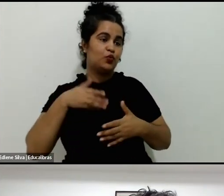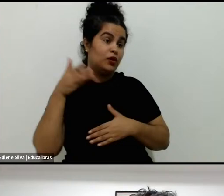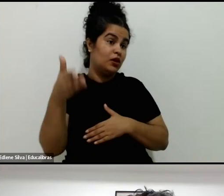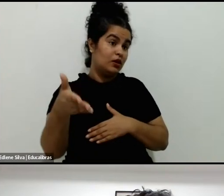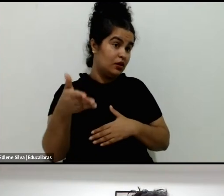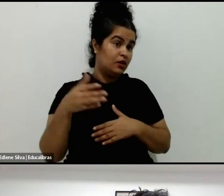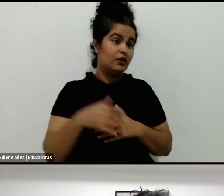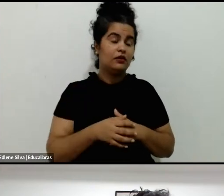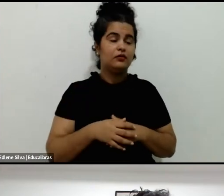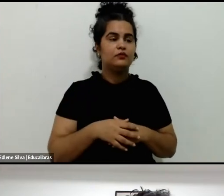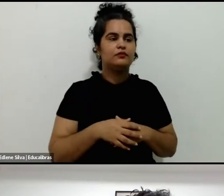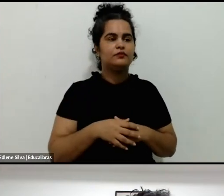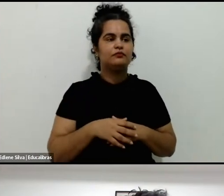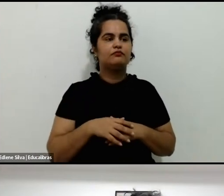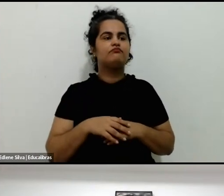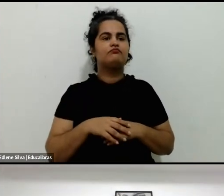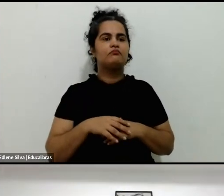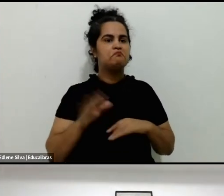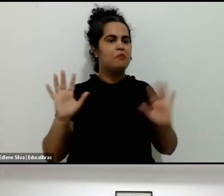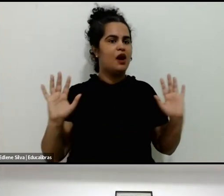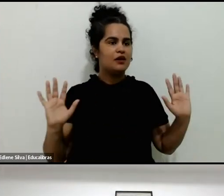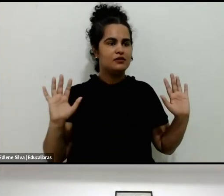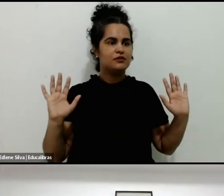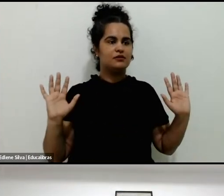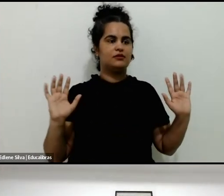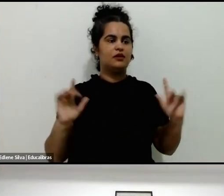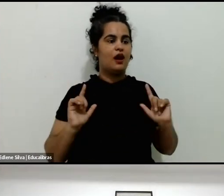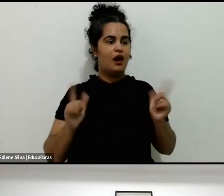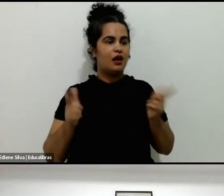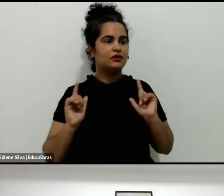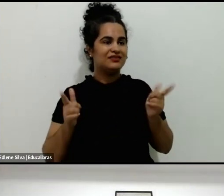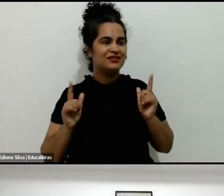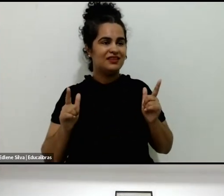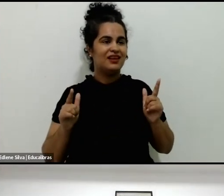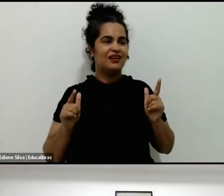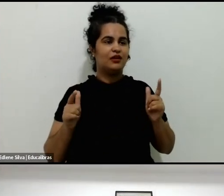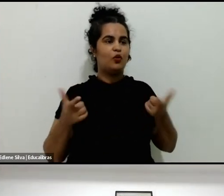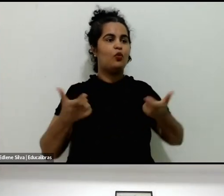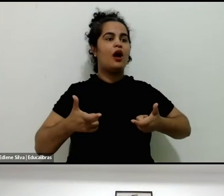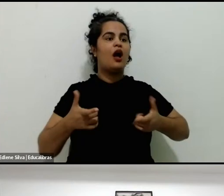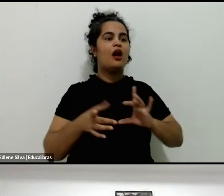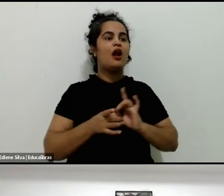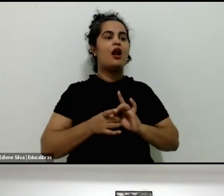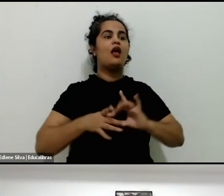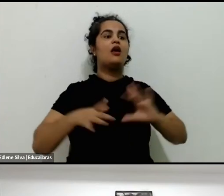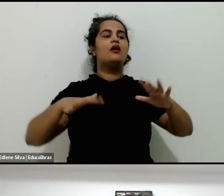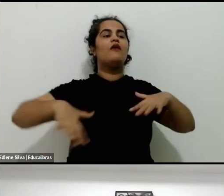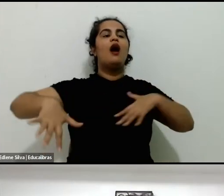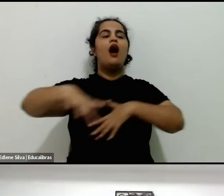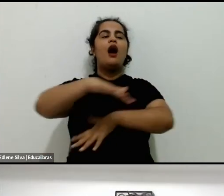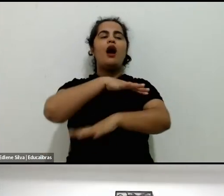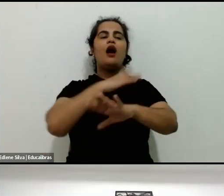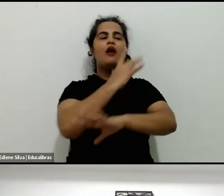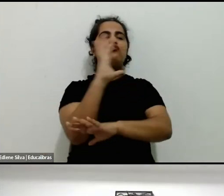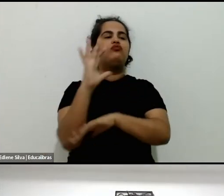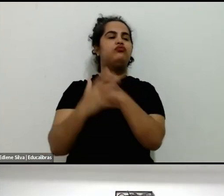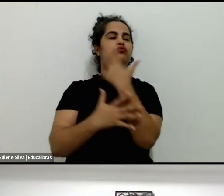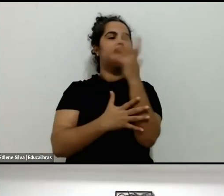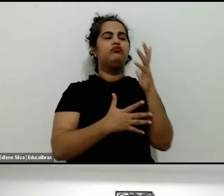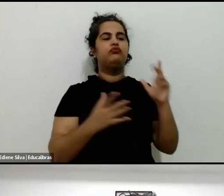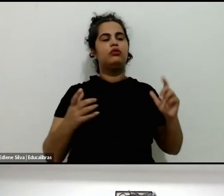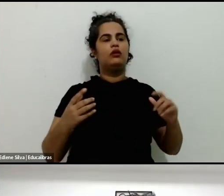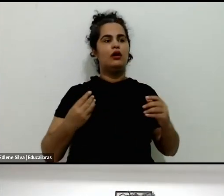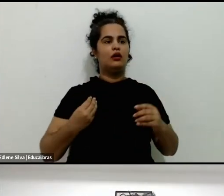algum outro tipo de lazer, mas eu acho que esse lazer ao ar livre ganhou uma importância na